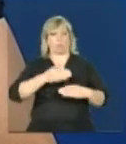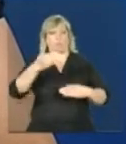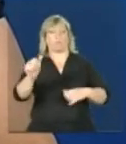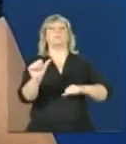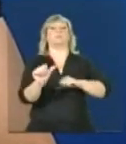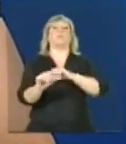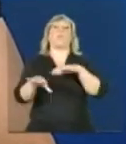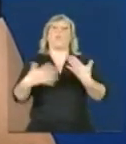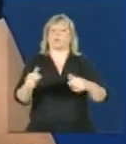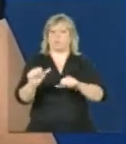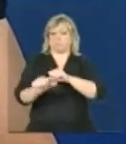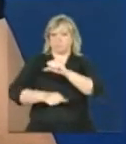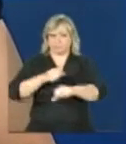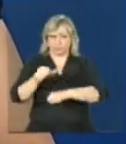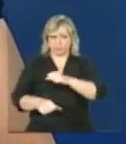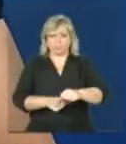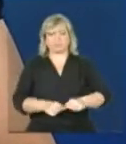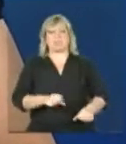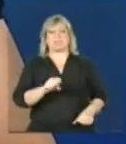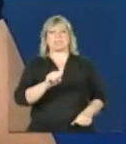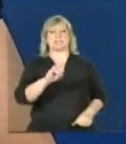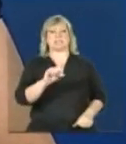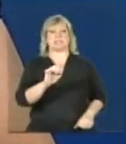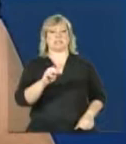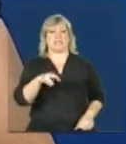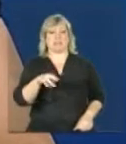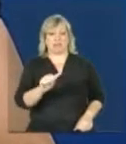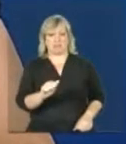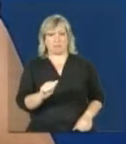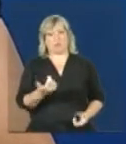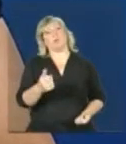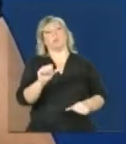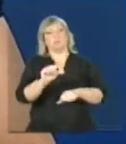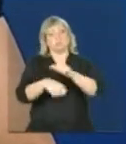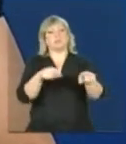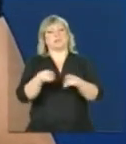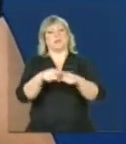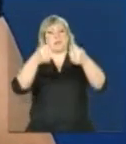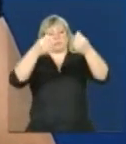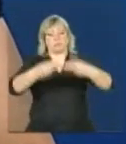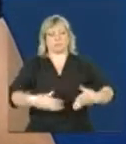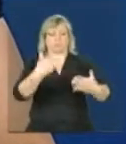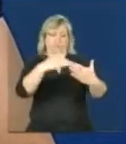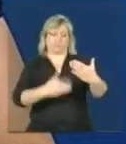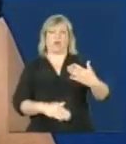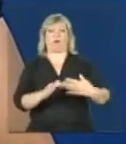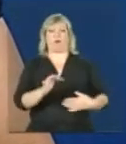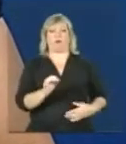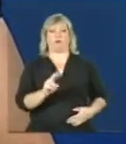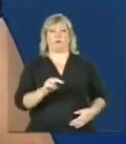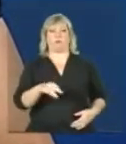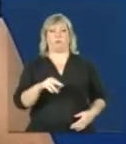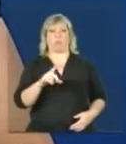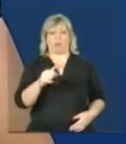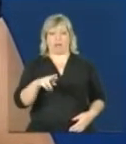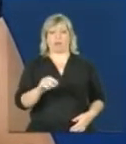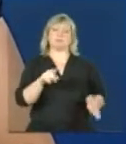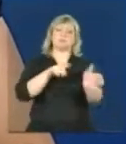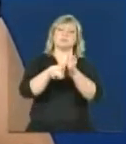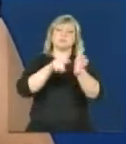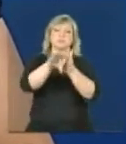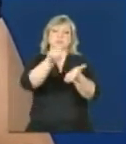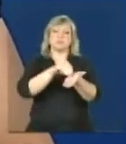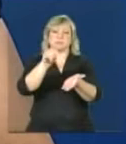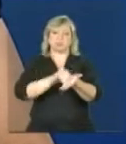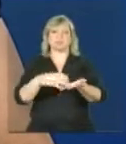o outro, nós também passamos de um formulário para o outro. Então, nesse momento, as famílias estão sendo